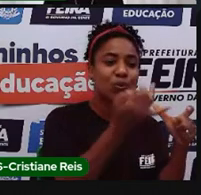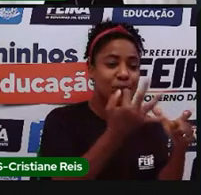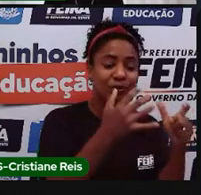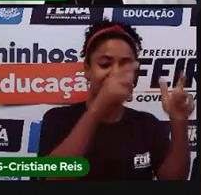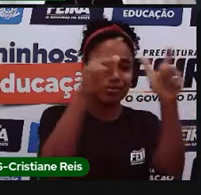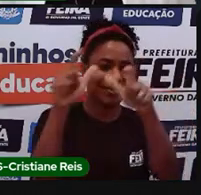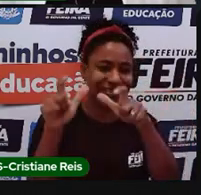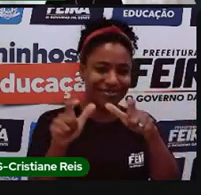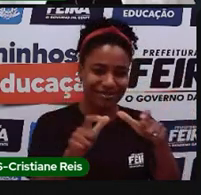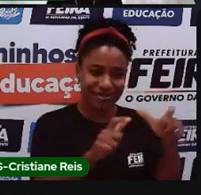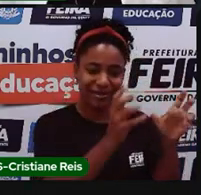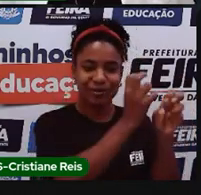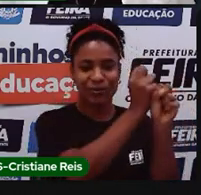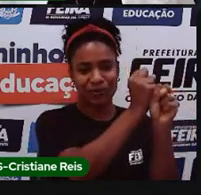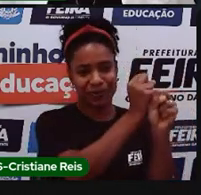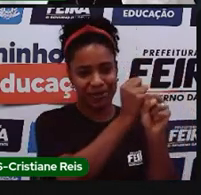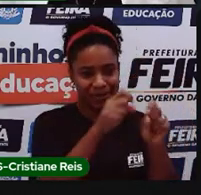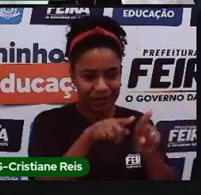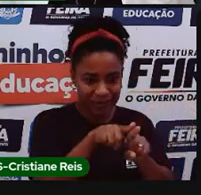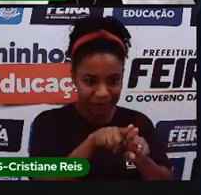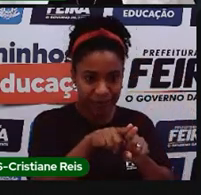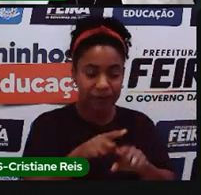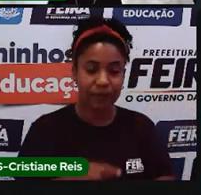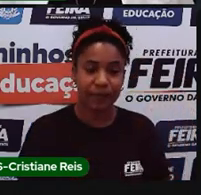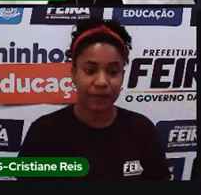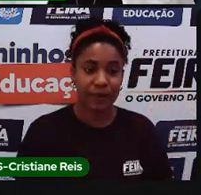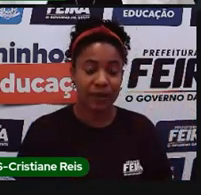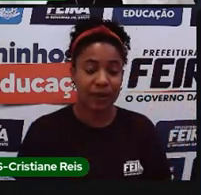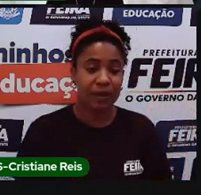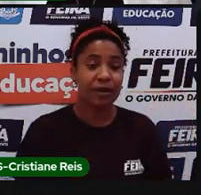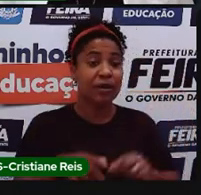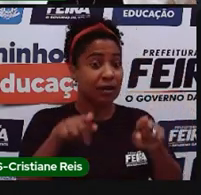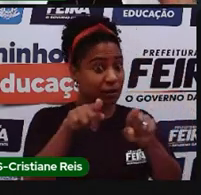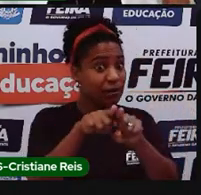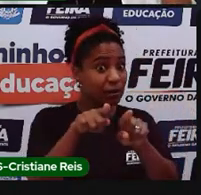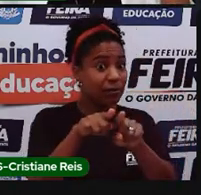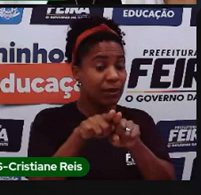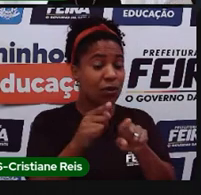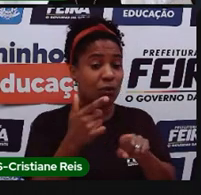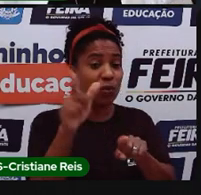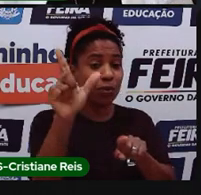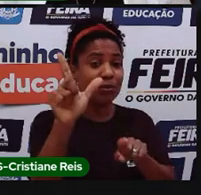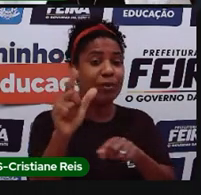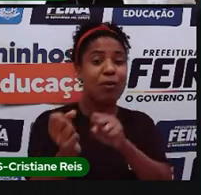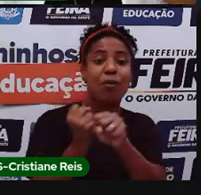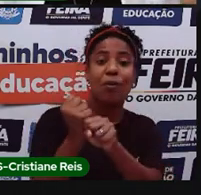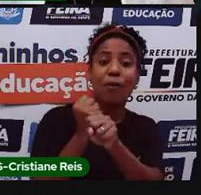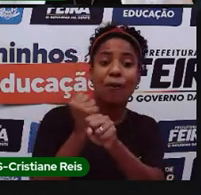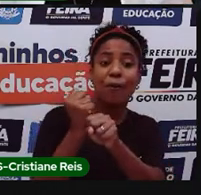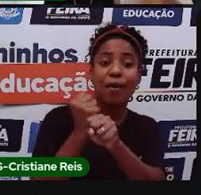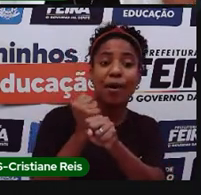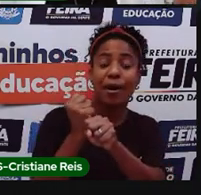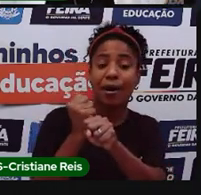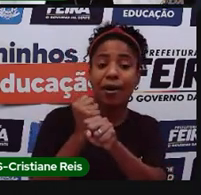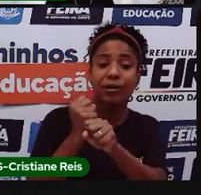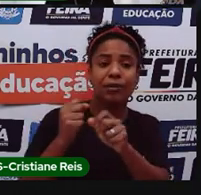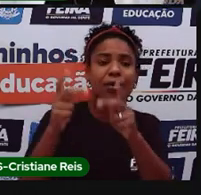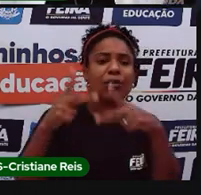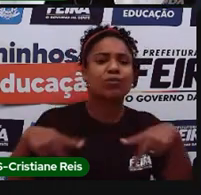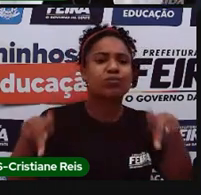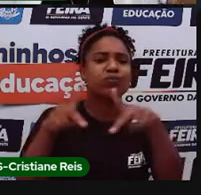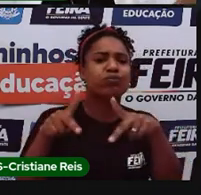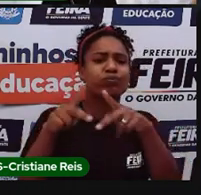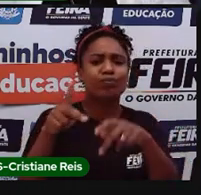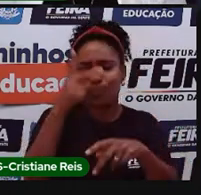né, além de ser em determinada região, também tem a questão em determinado ano, porque a população, ela